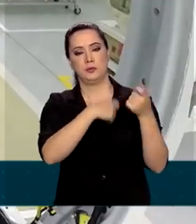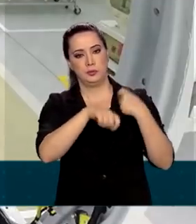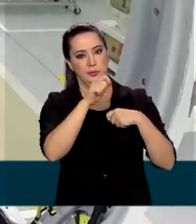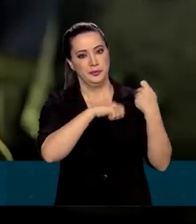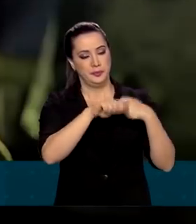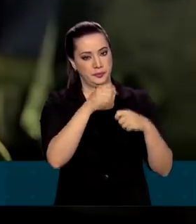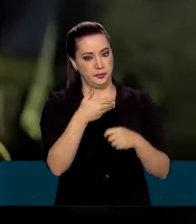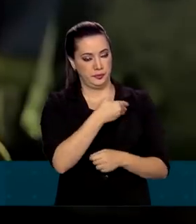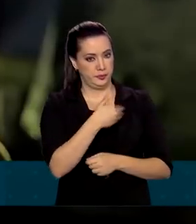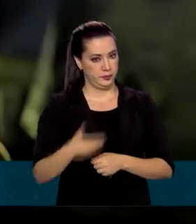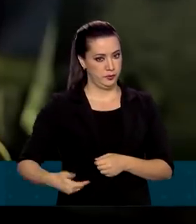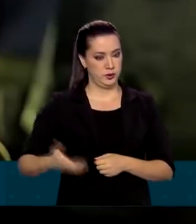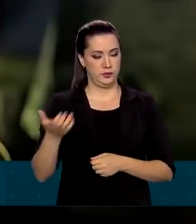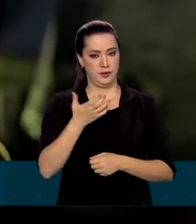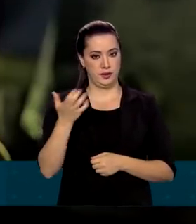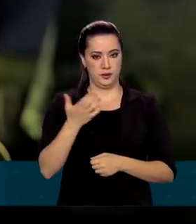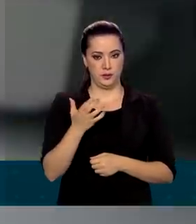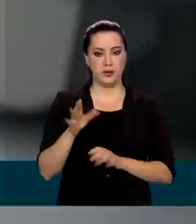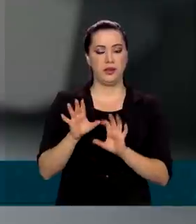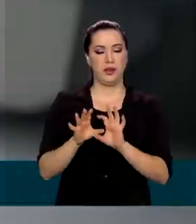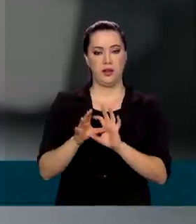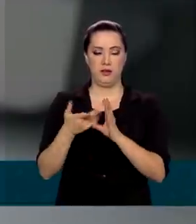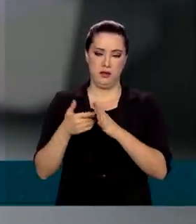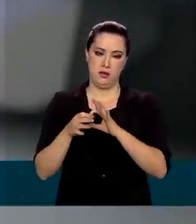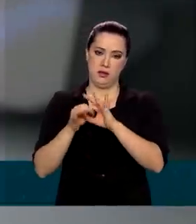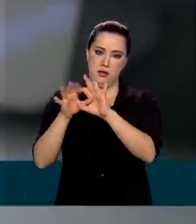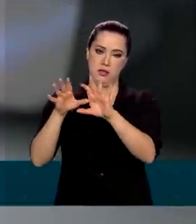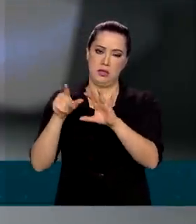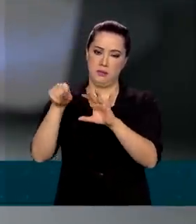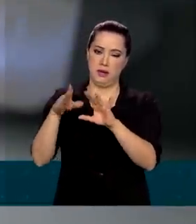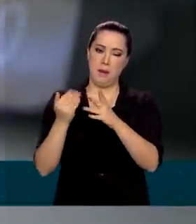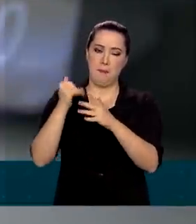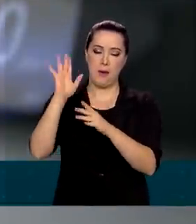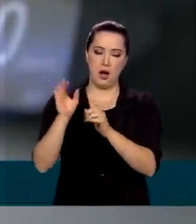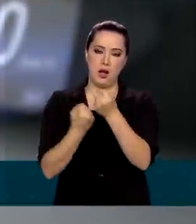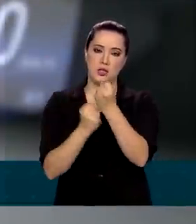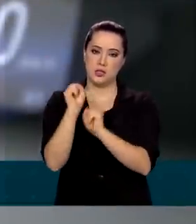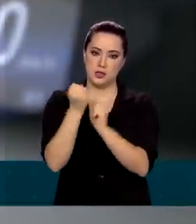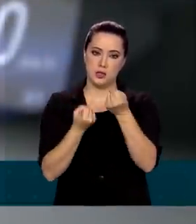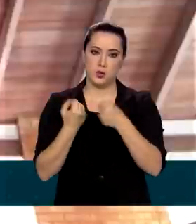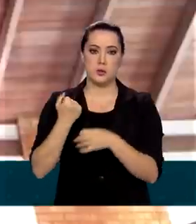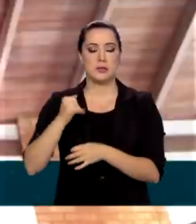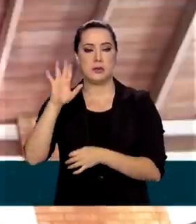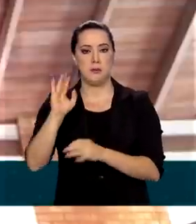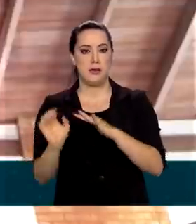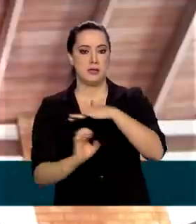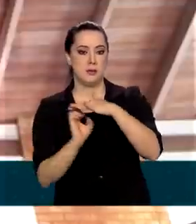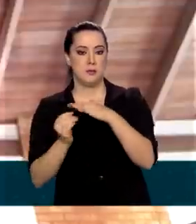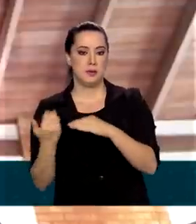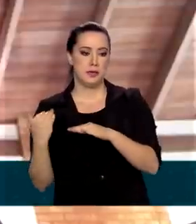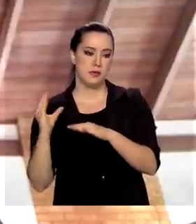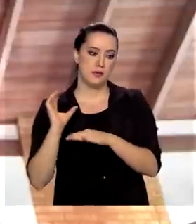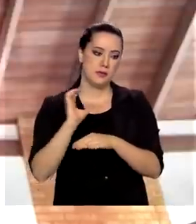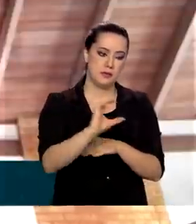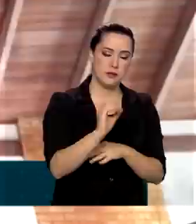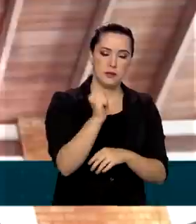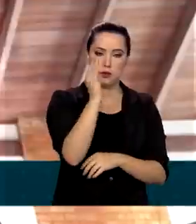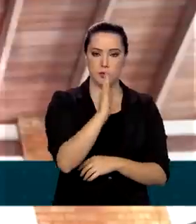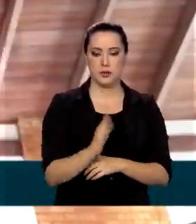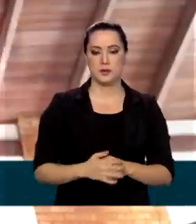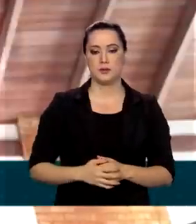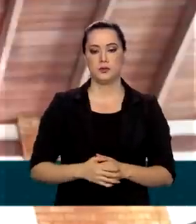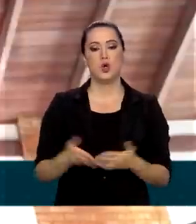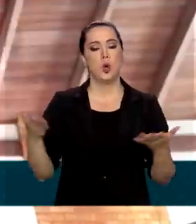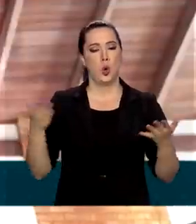pretende desconcentrar indústrias e atrair investimentos externos. Então, hoje o centro-oeste, o norte e o nordeste já